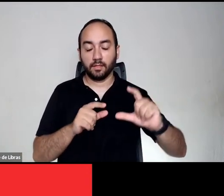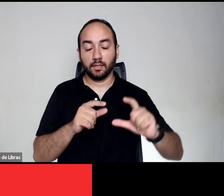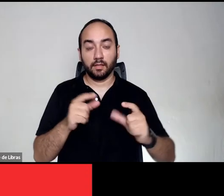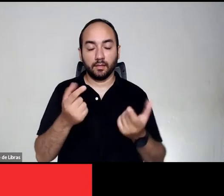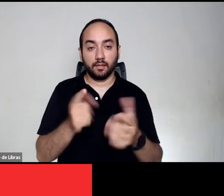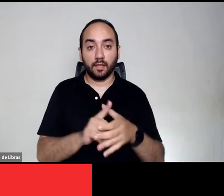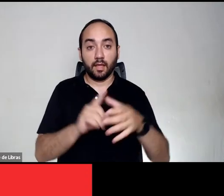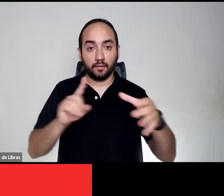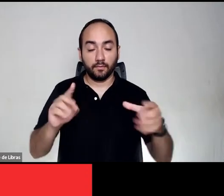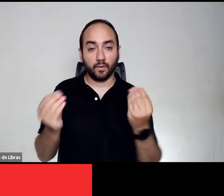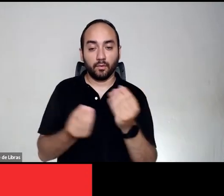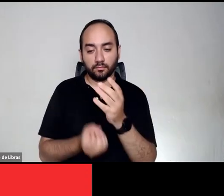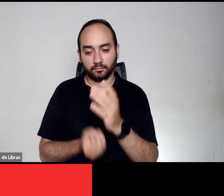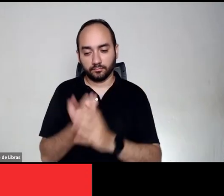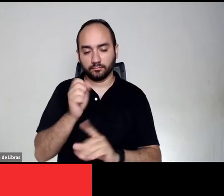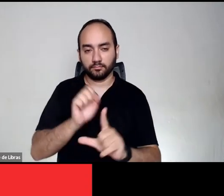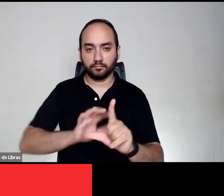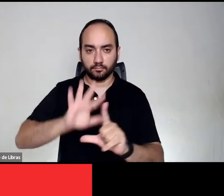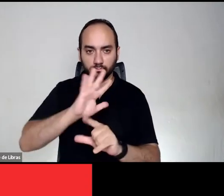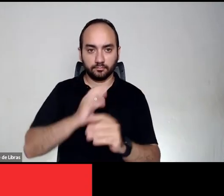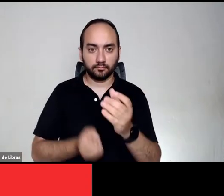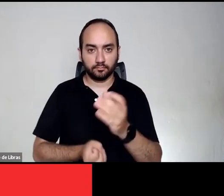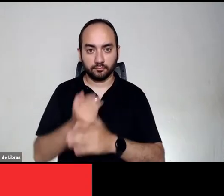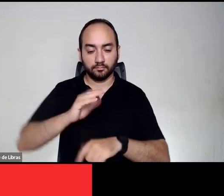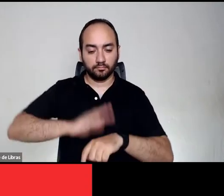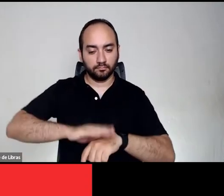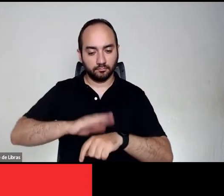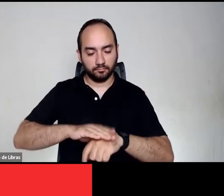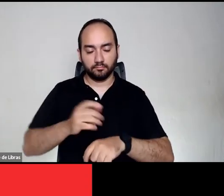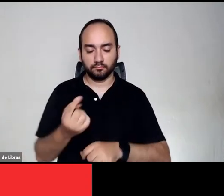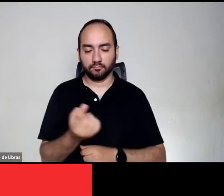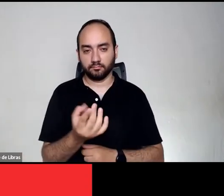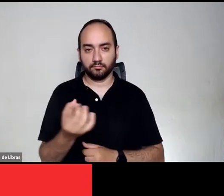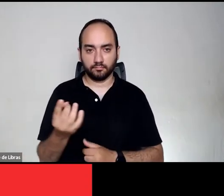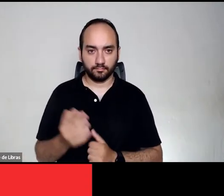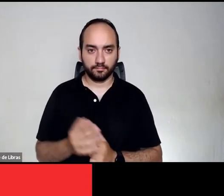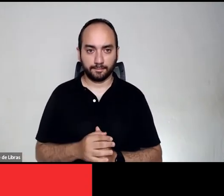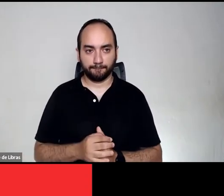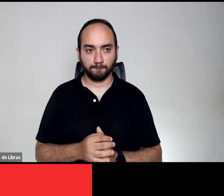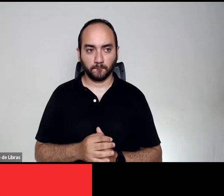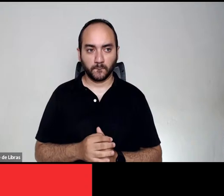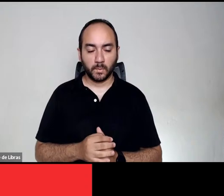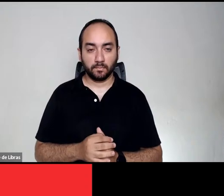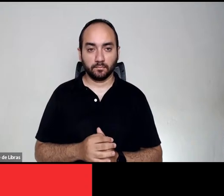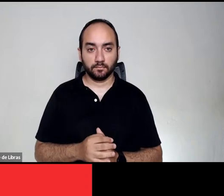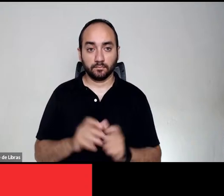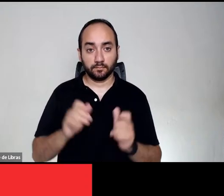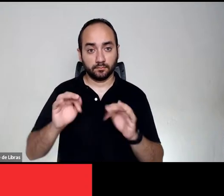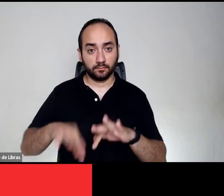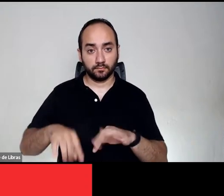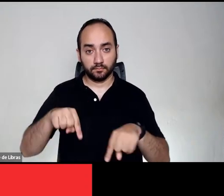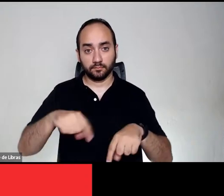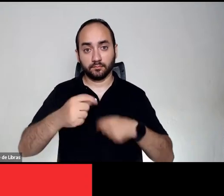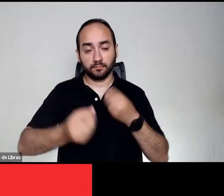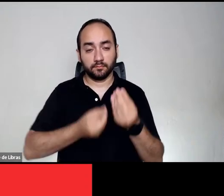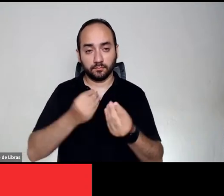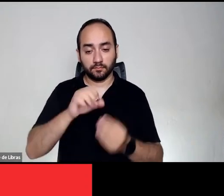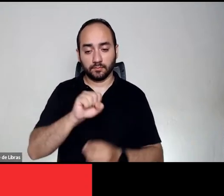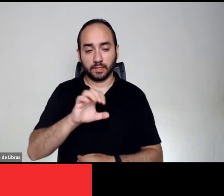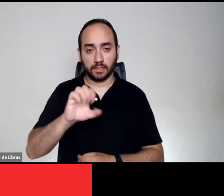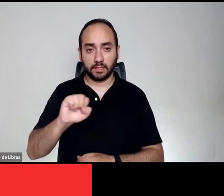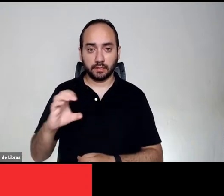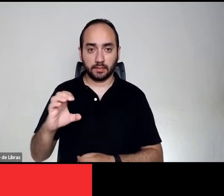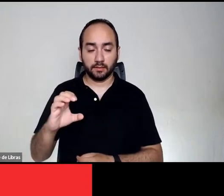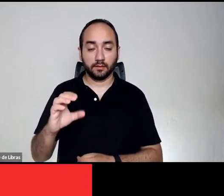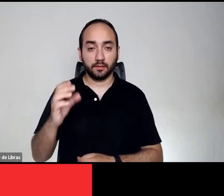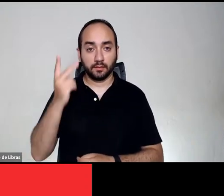para a criação de uma plataforma que gera autodeterminação. Termino aqui declarando que o SESC São Paulo se firma